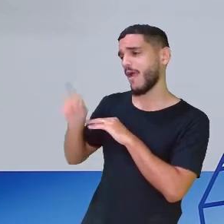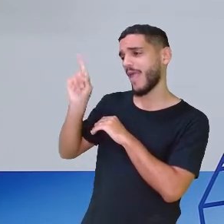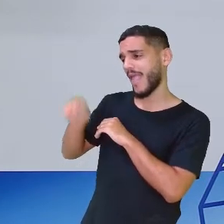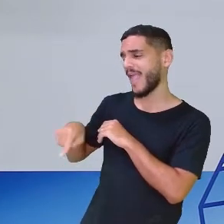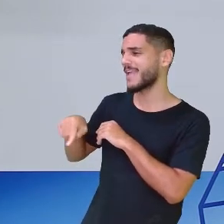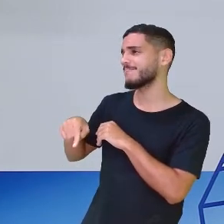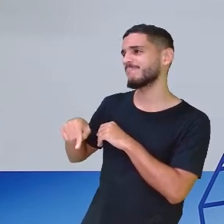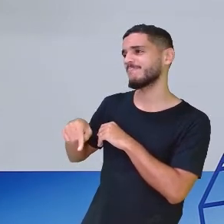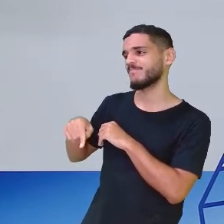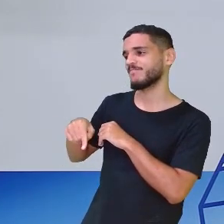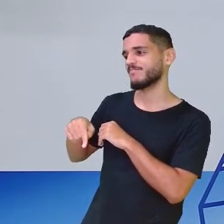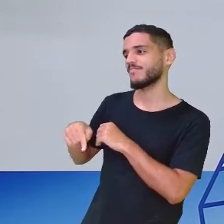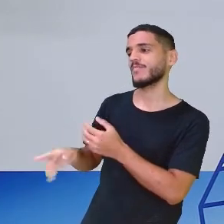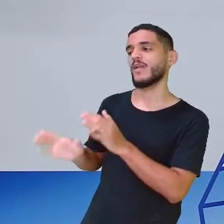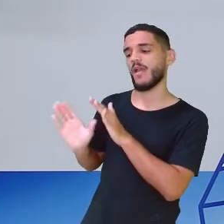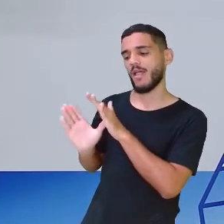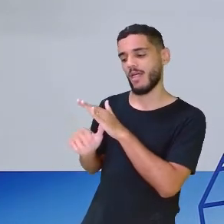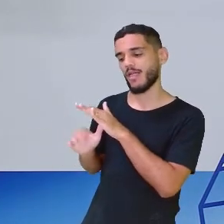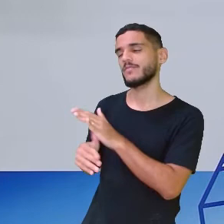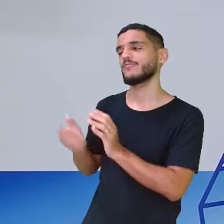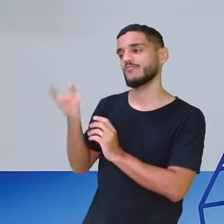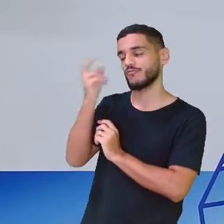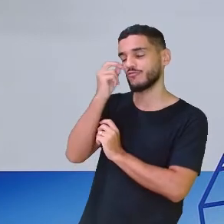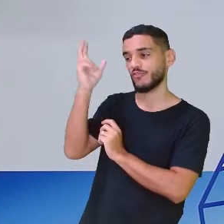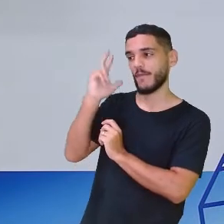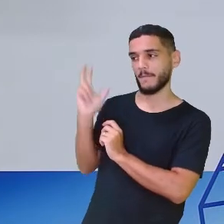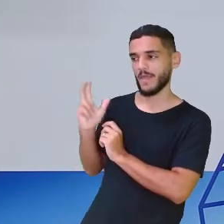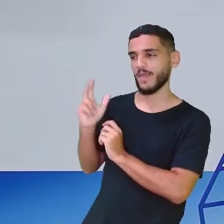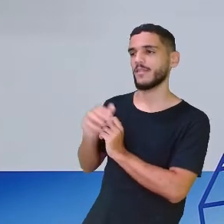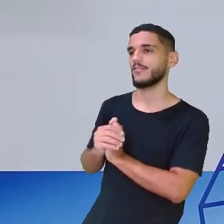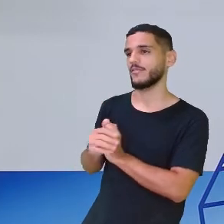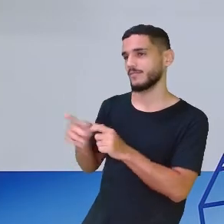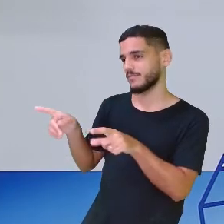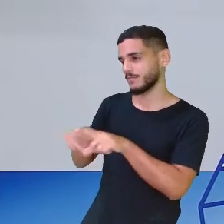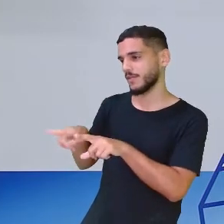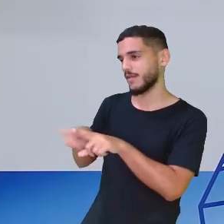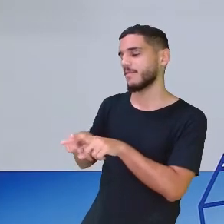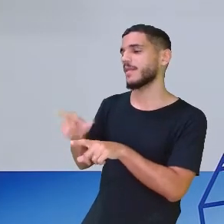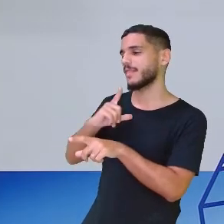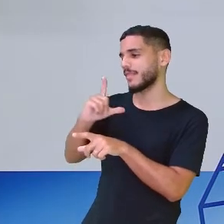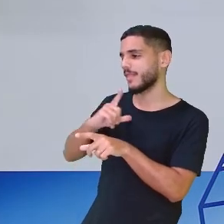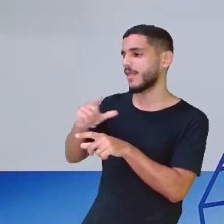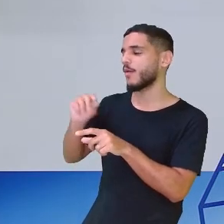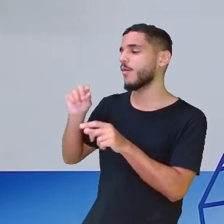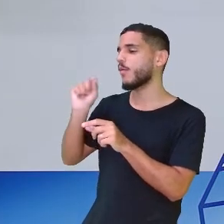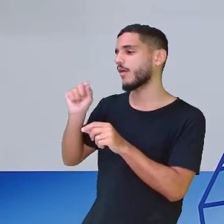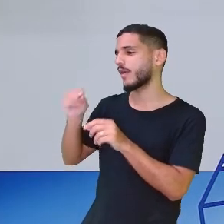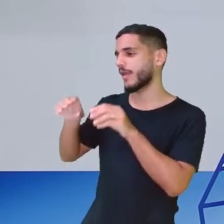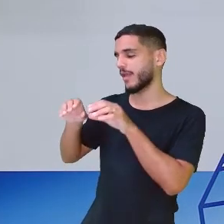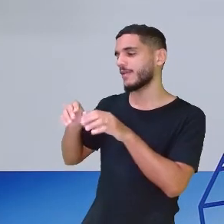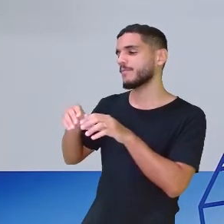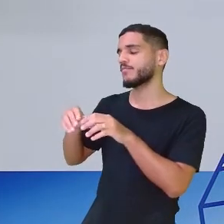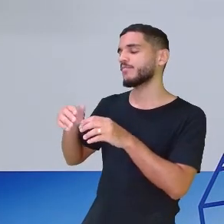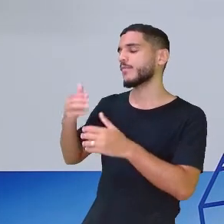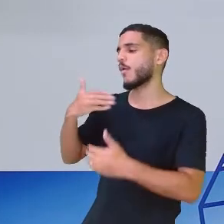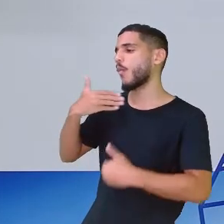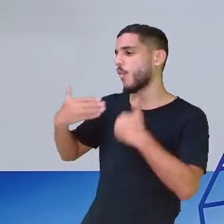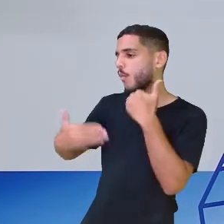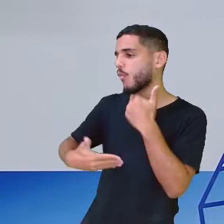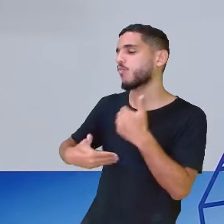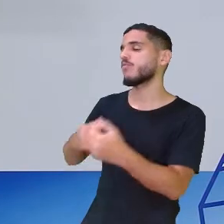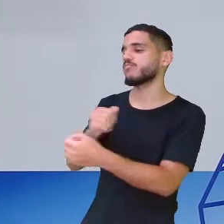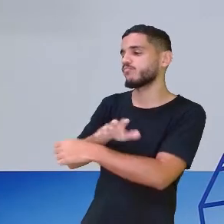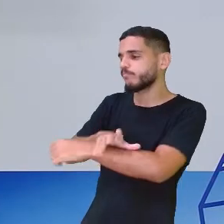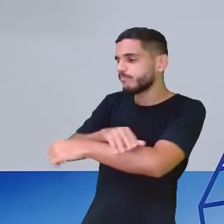muito ladinho. Com o rabo bem peludo e bigodes